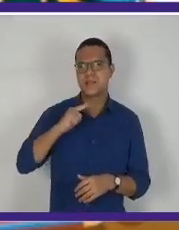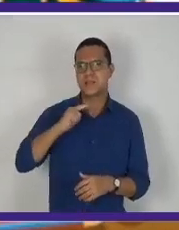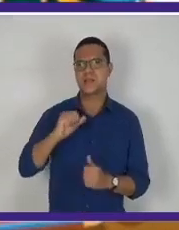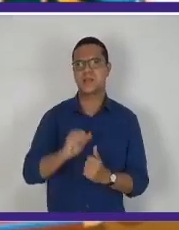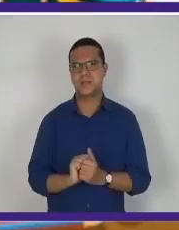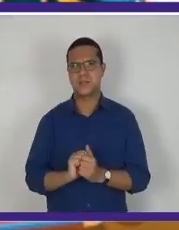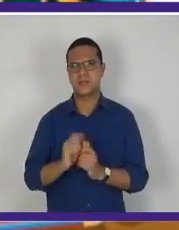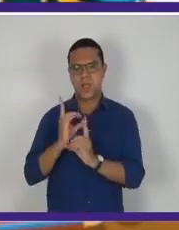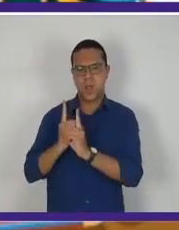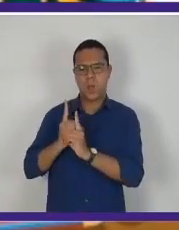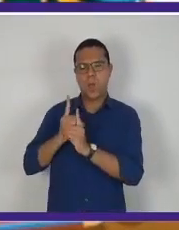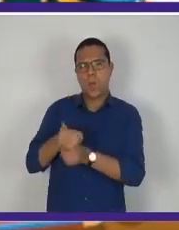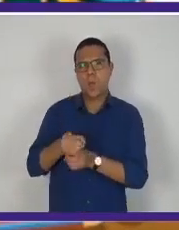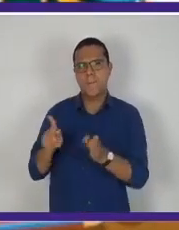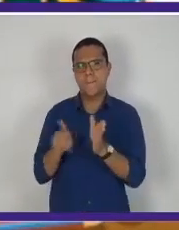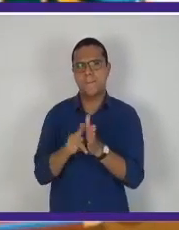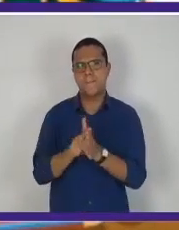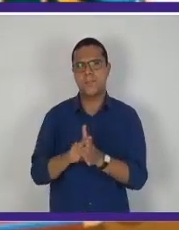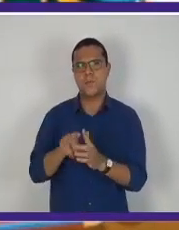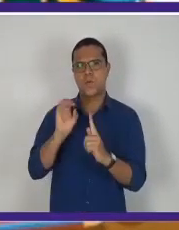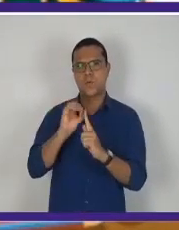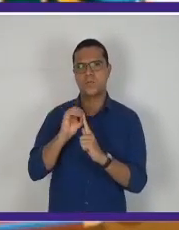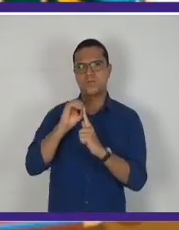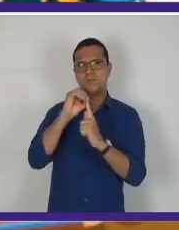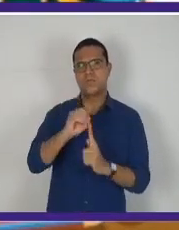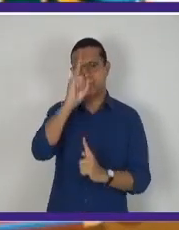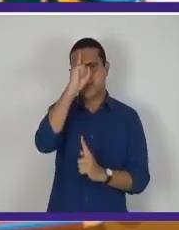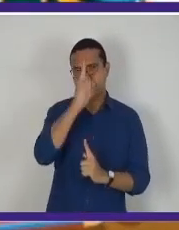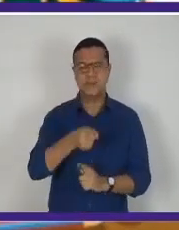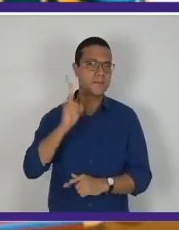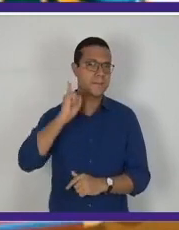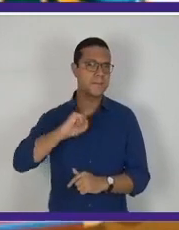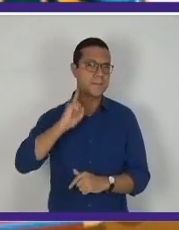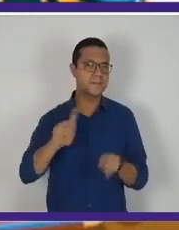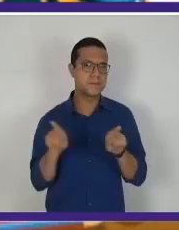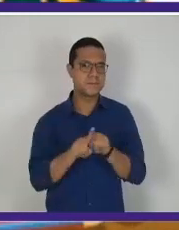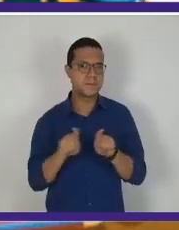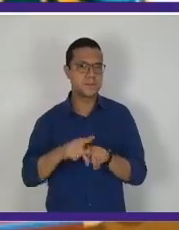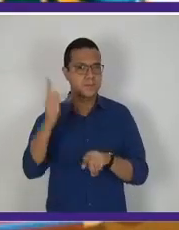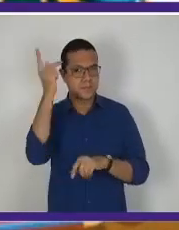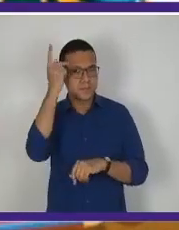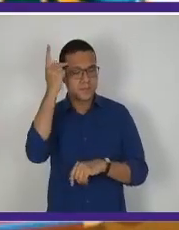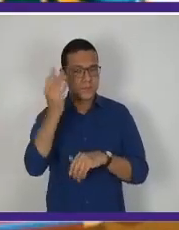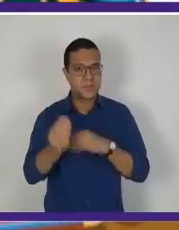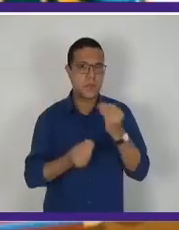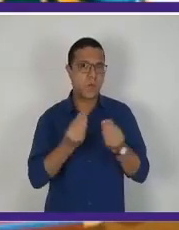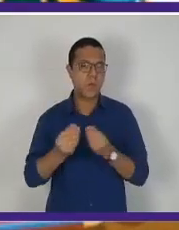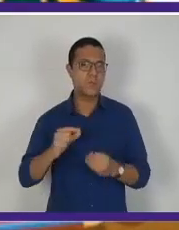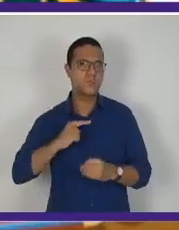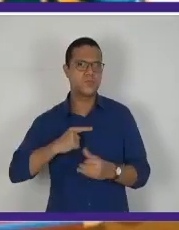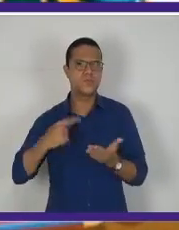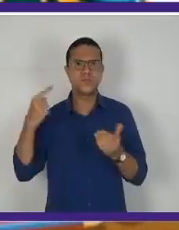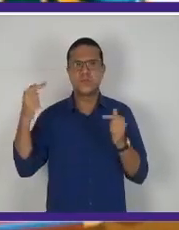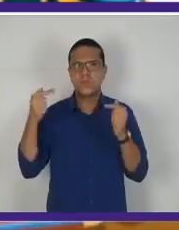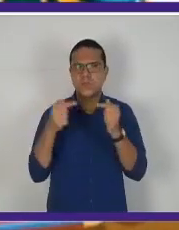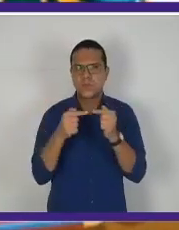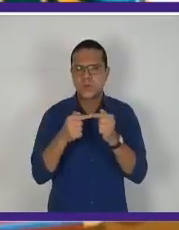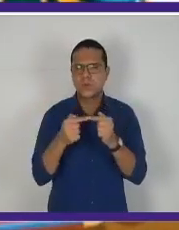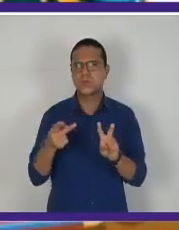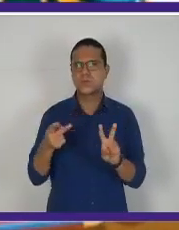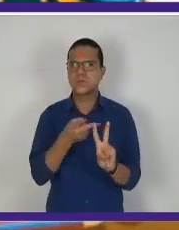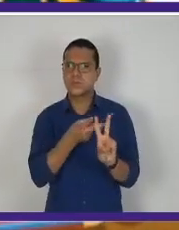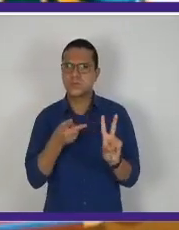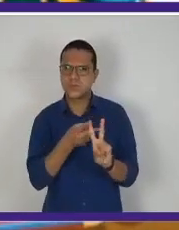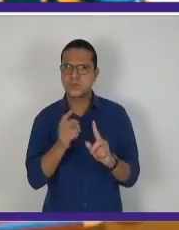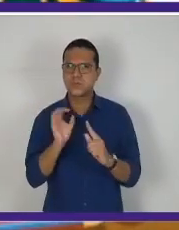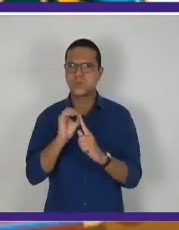exercido pelas oligarquias mineira e paulista. Como havia um consenso entre essas